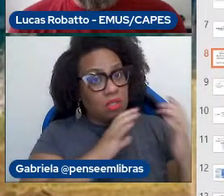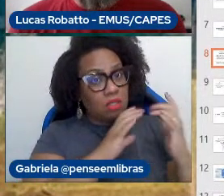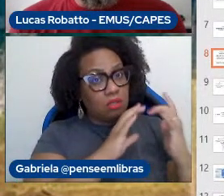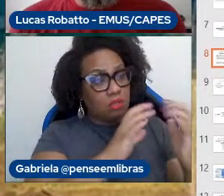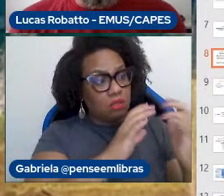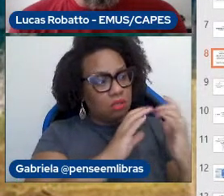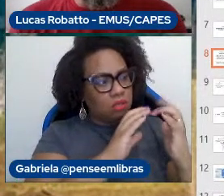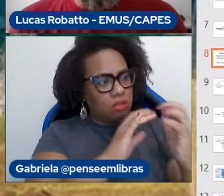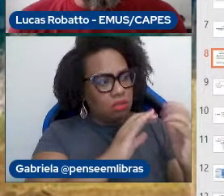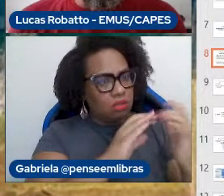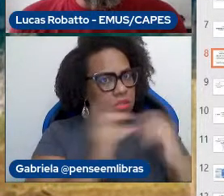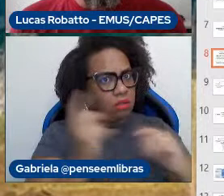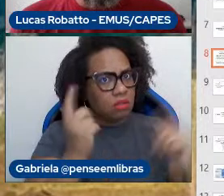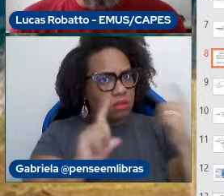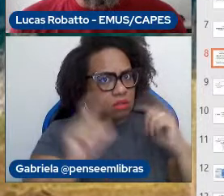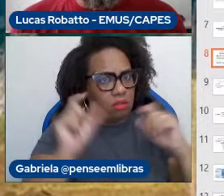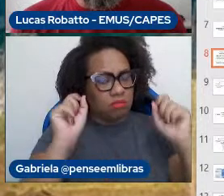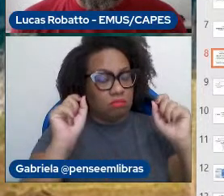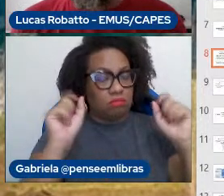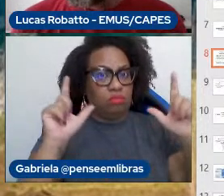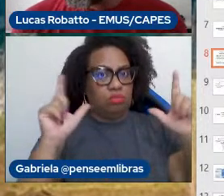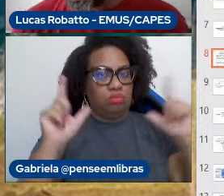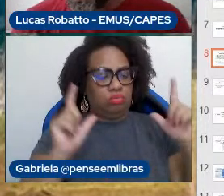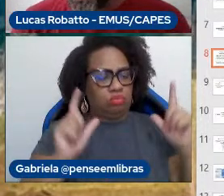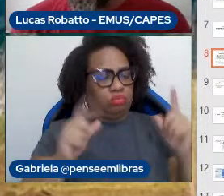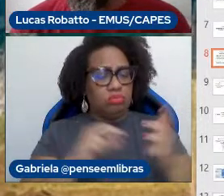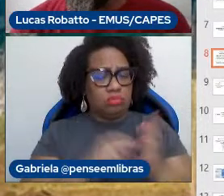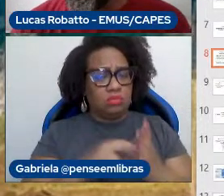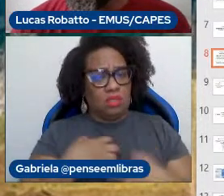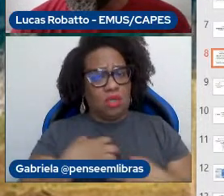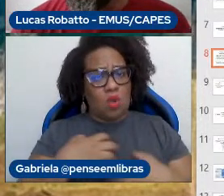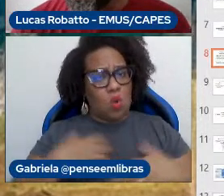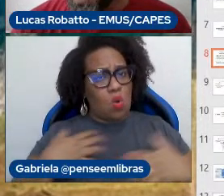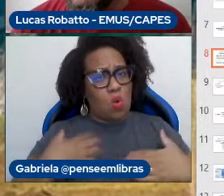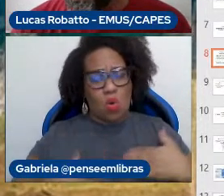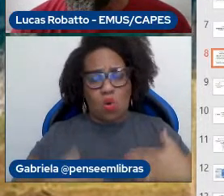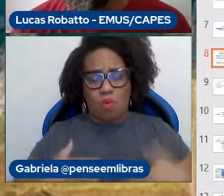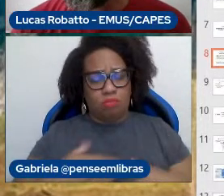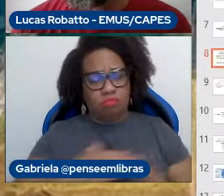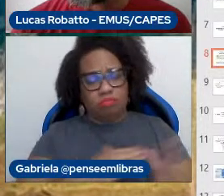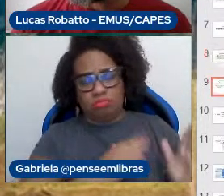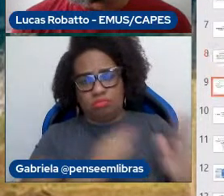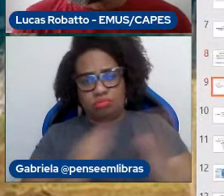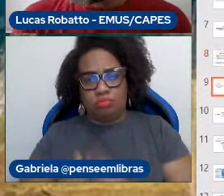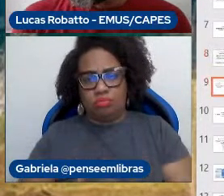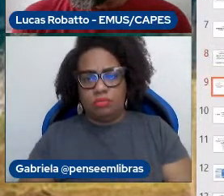estão sendo acionados. Então, isso mostra que o corpo está presente o tempo inteiro. O próximo slide.